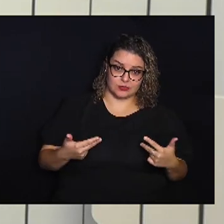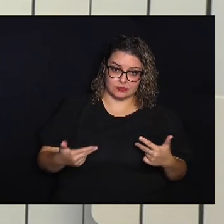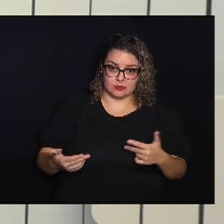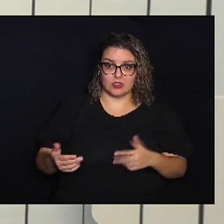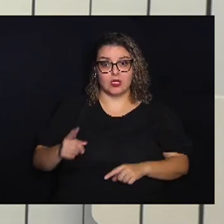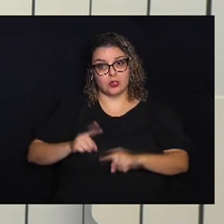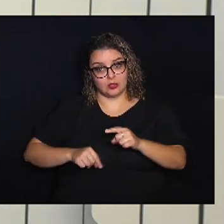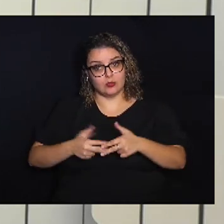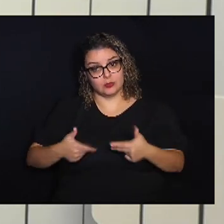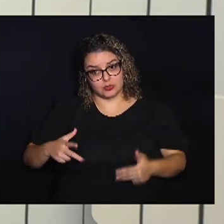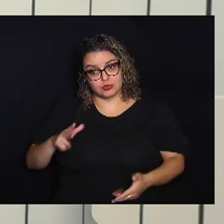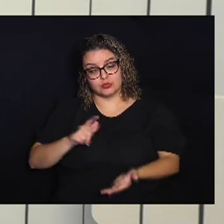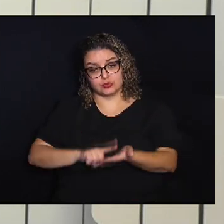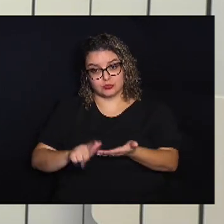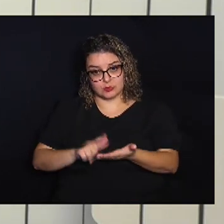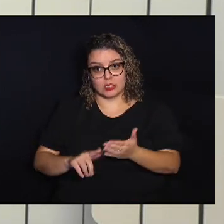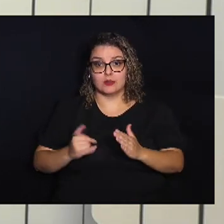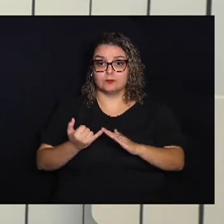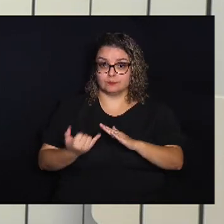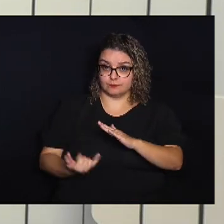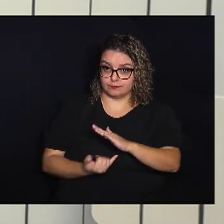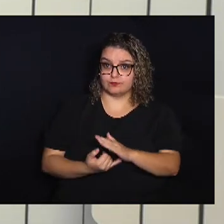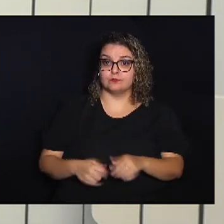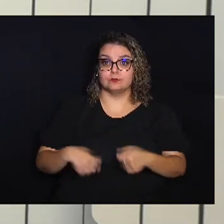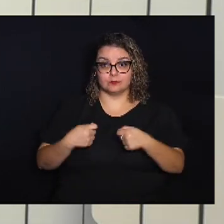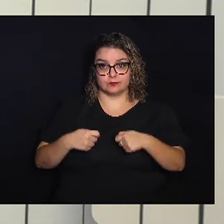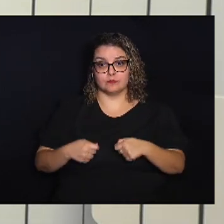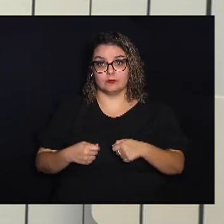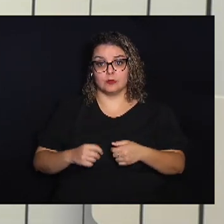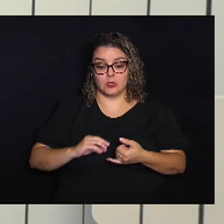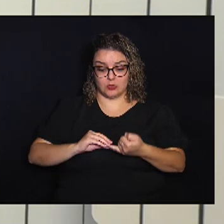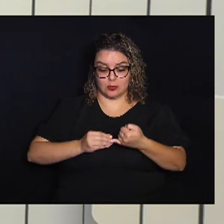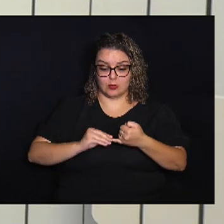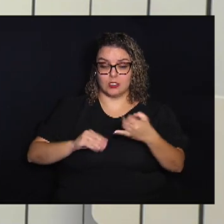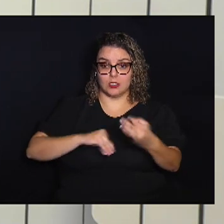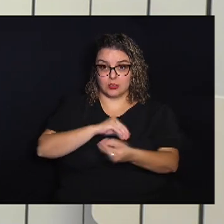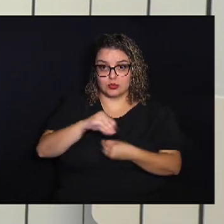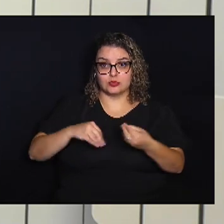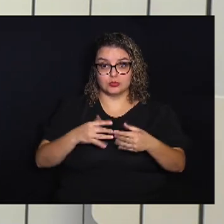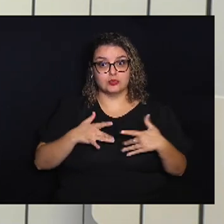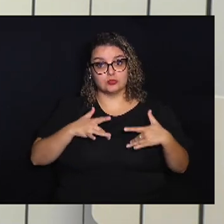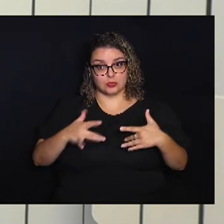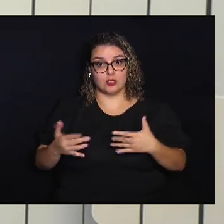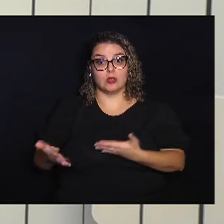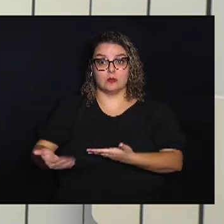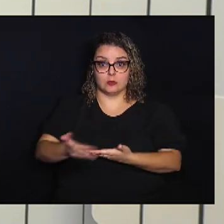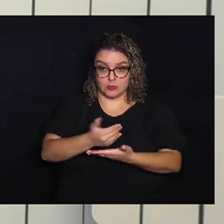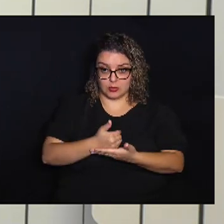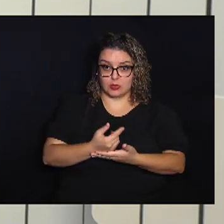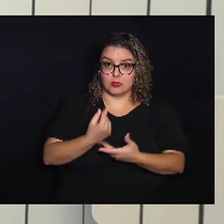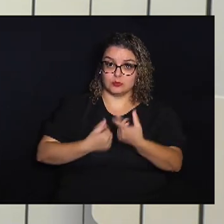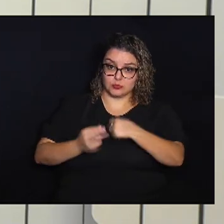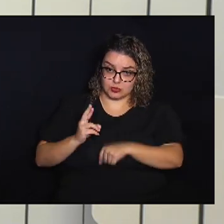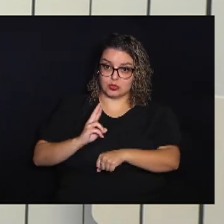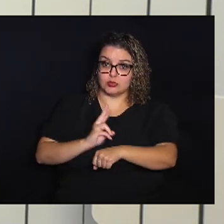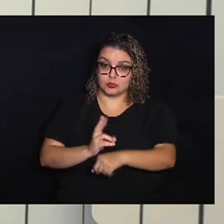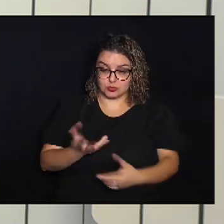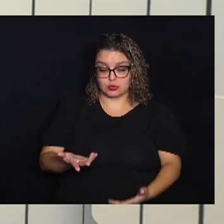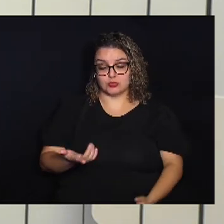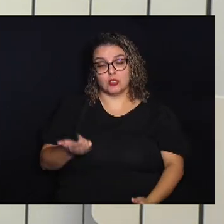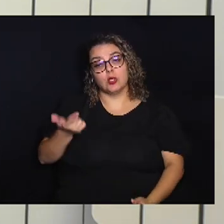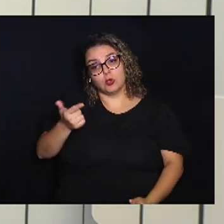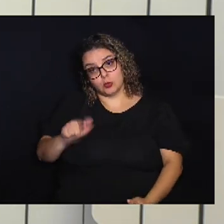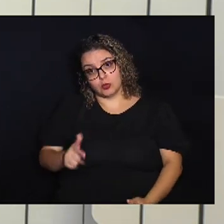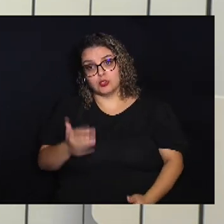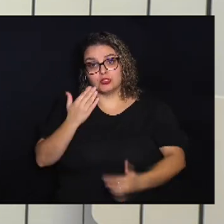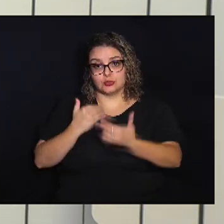de limpeza A entidade também vai promover uma feijoada solidária Para arrecadar recursos E assim continuar